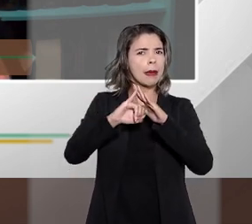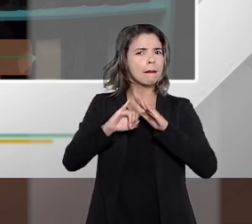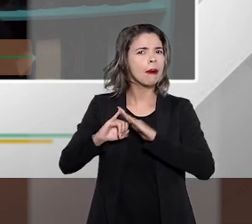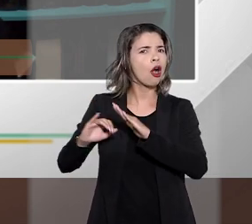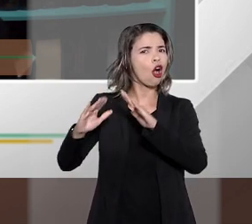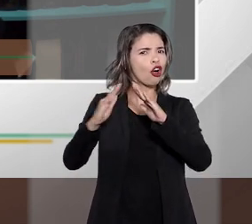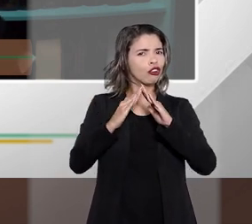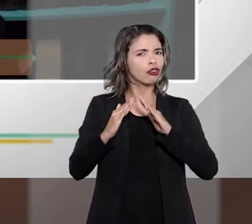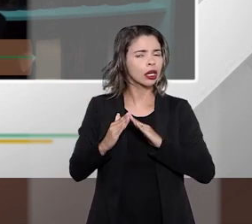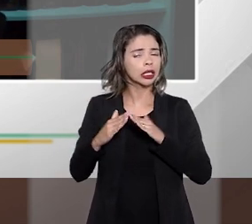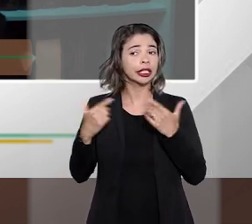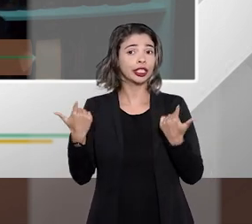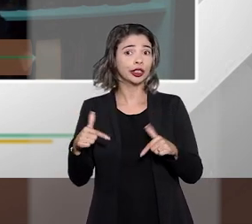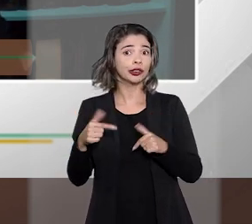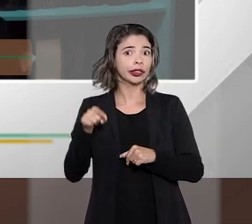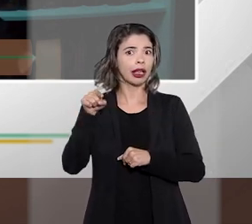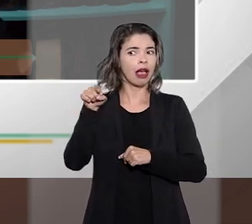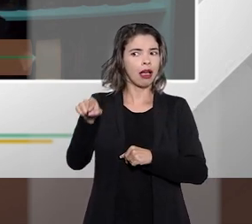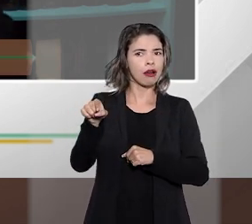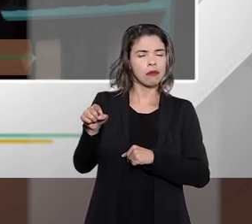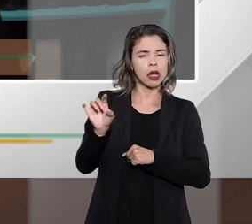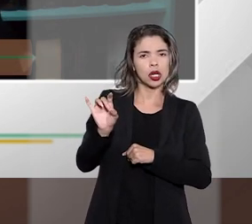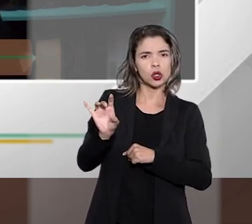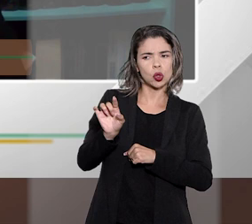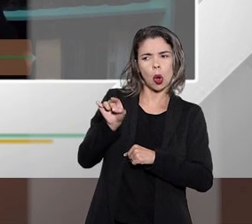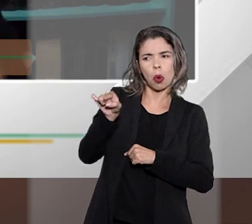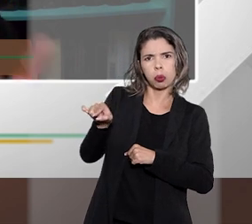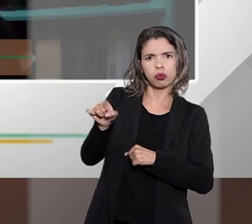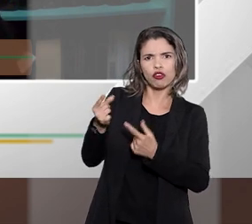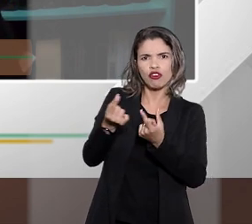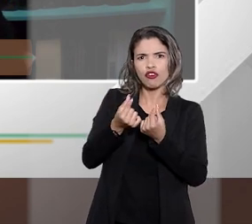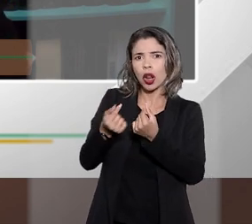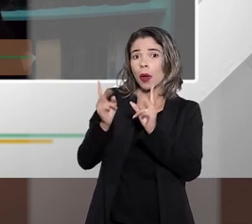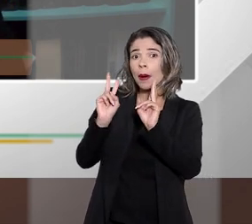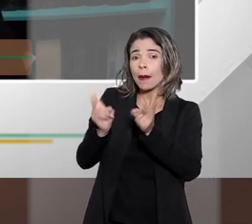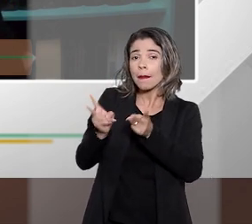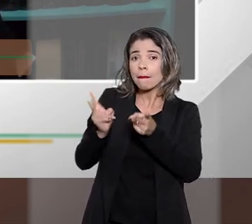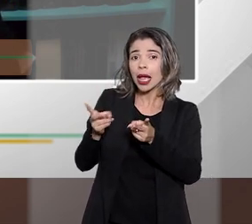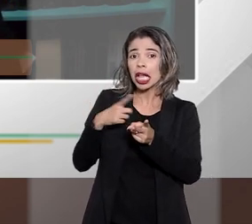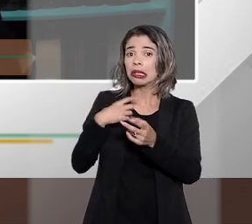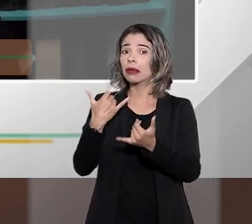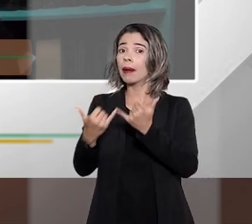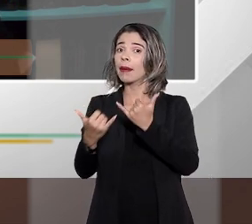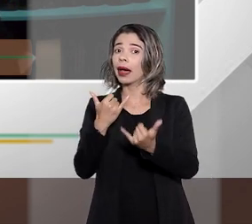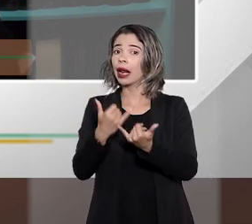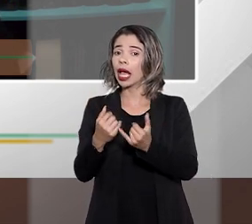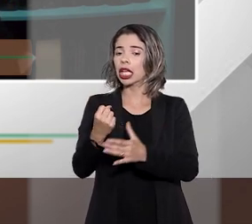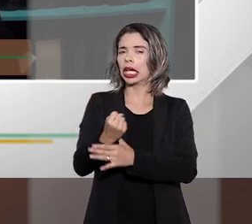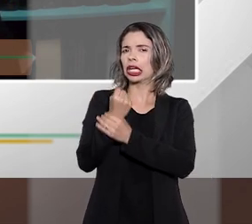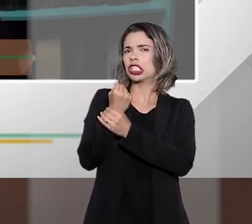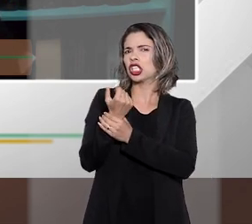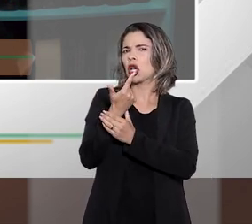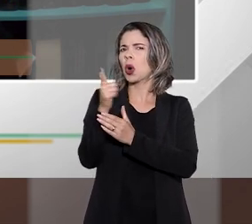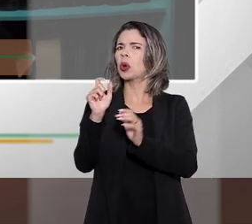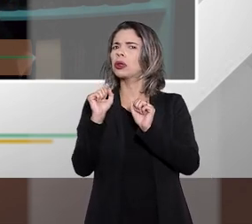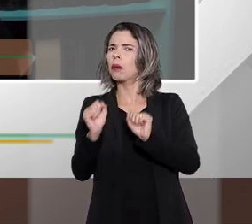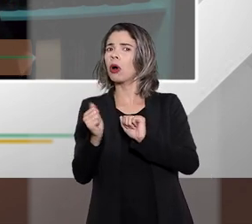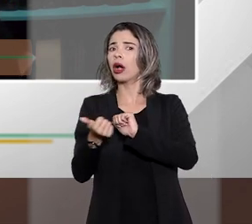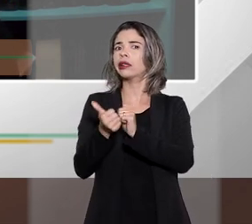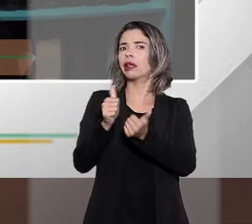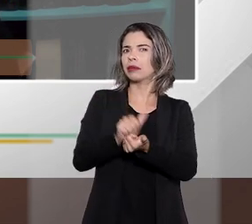modalidade que se adeque àquele consumidor com o mesmo valor por exemplo que seja de uma garantia menor